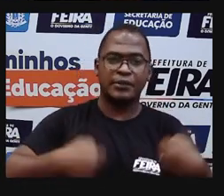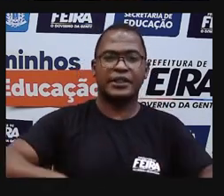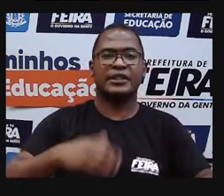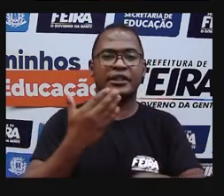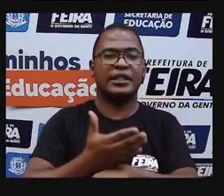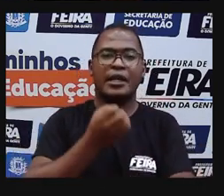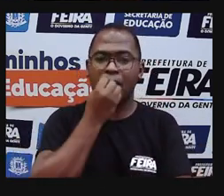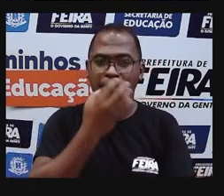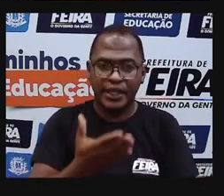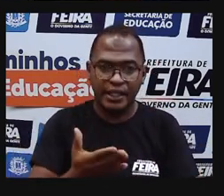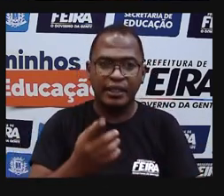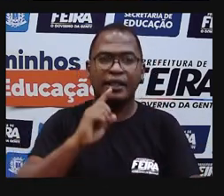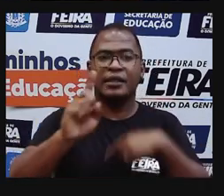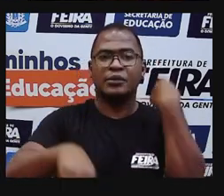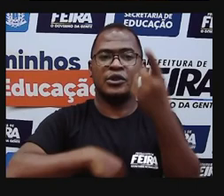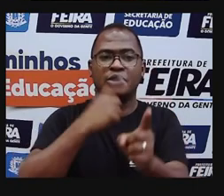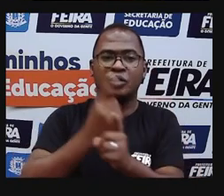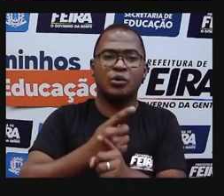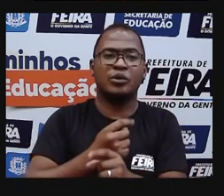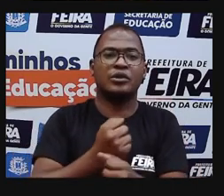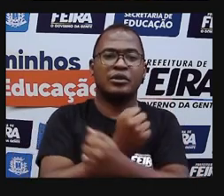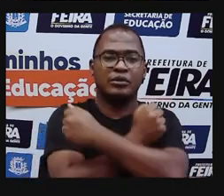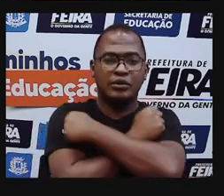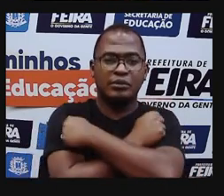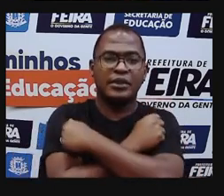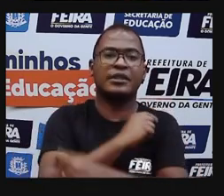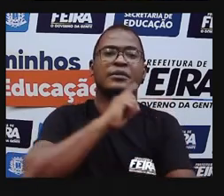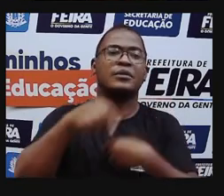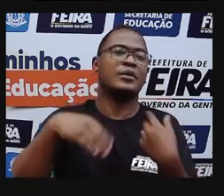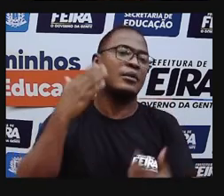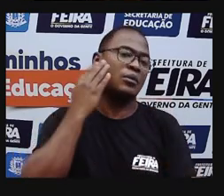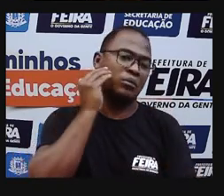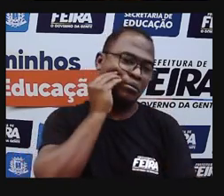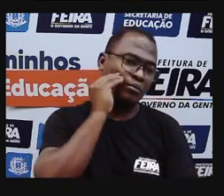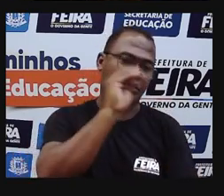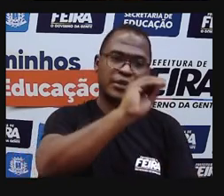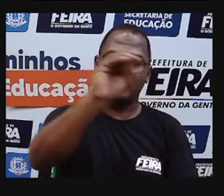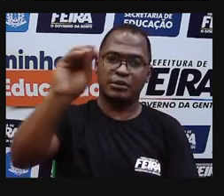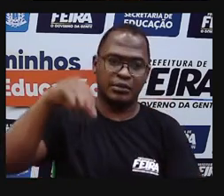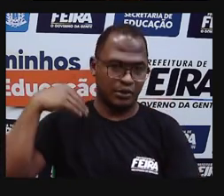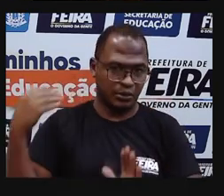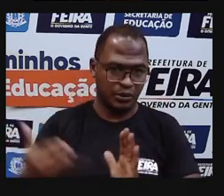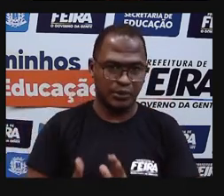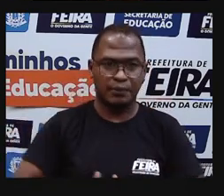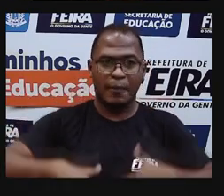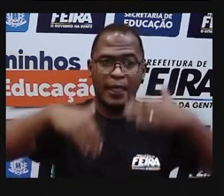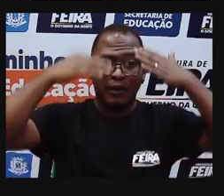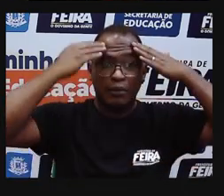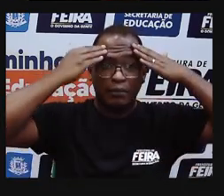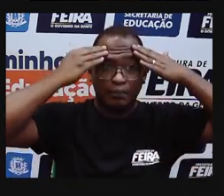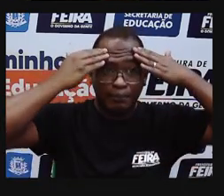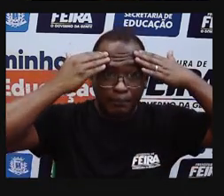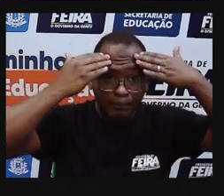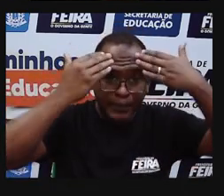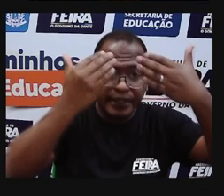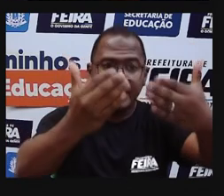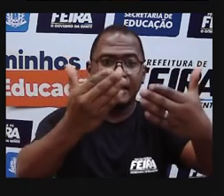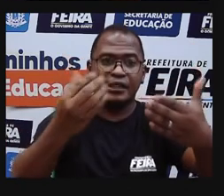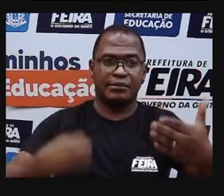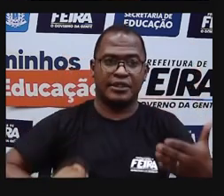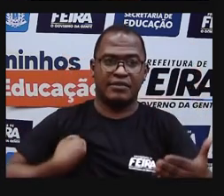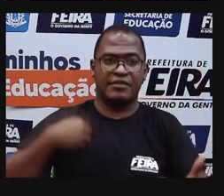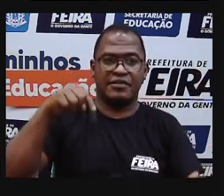encontra na próxima aula. Um grande beijo. Um grande beijo para vocês. Muito obrigada por fazer parte desse momento junto comigo.